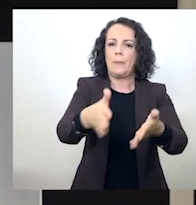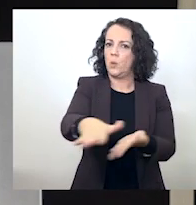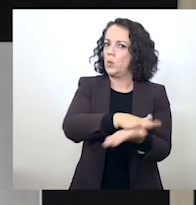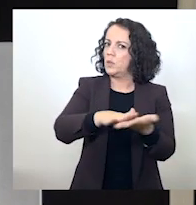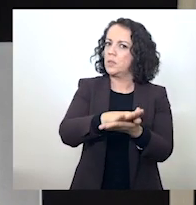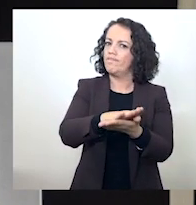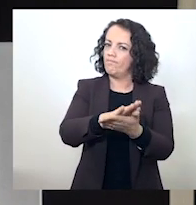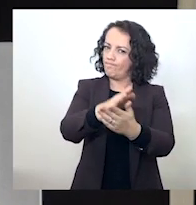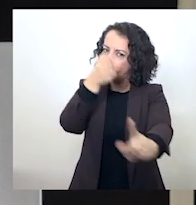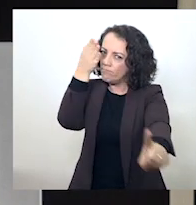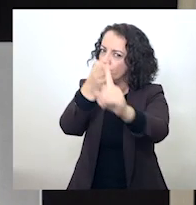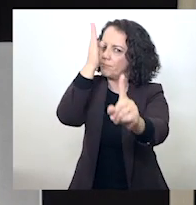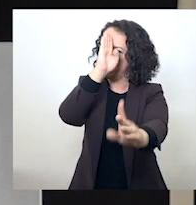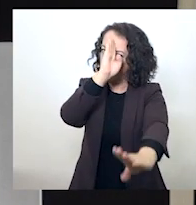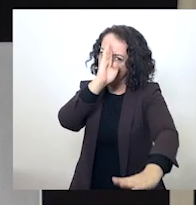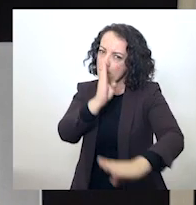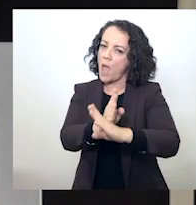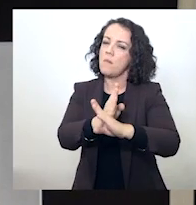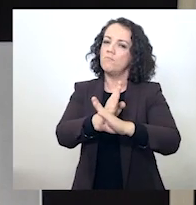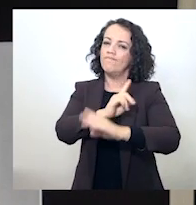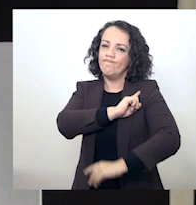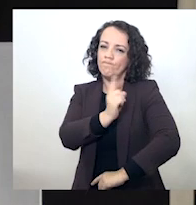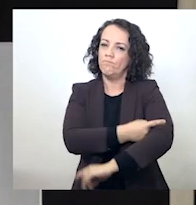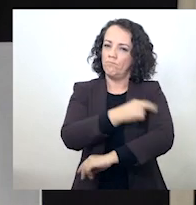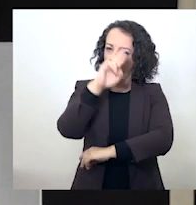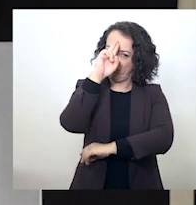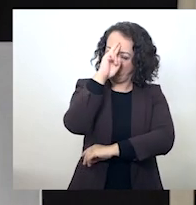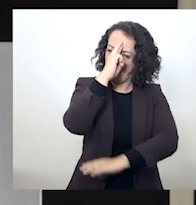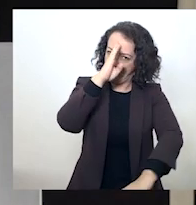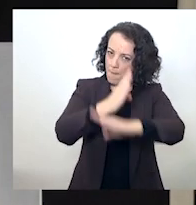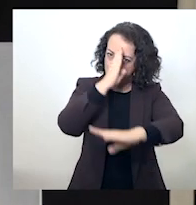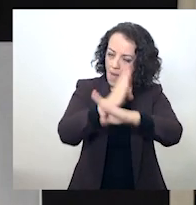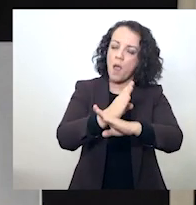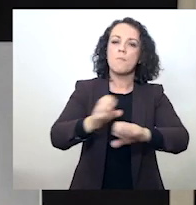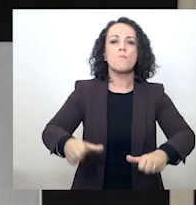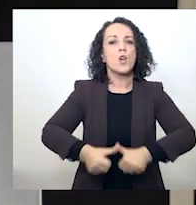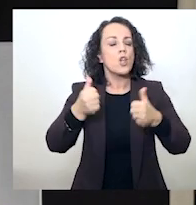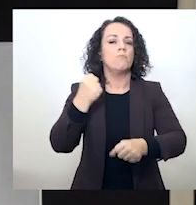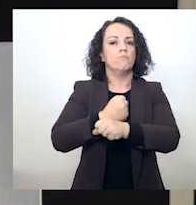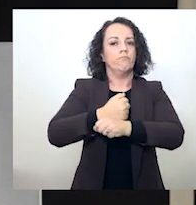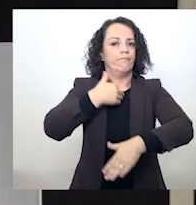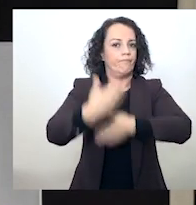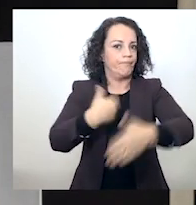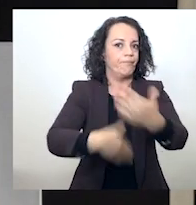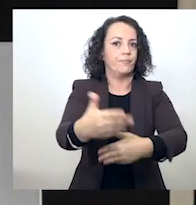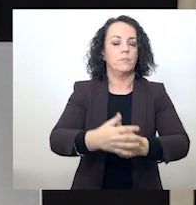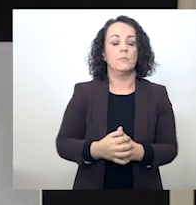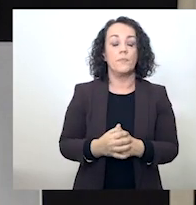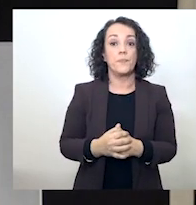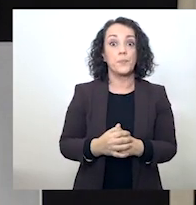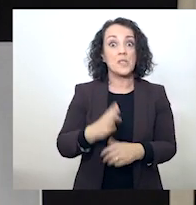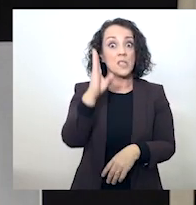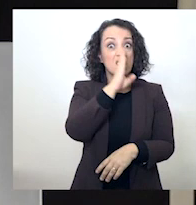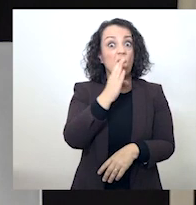determinação, não perder a capacidade de resistir, de melhorar e de agir. Se for verdade